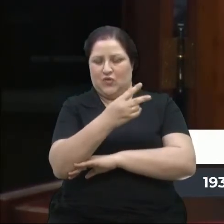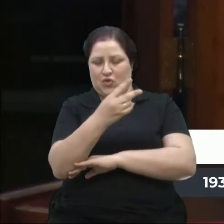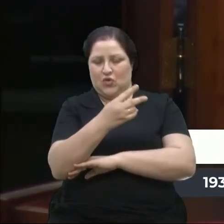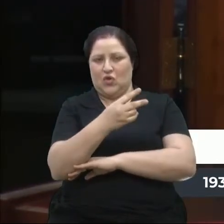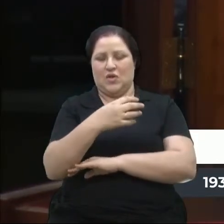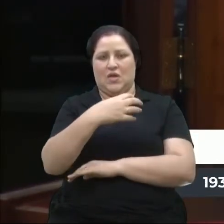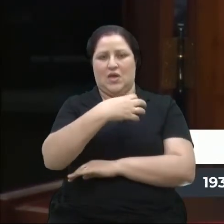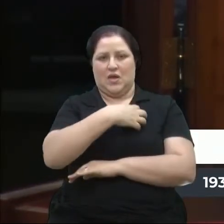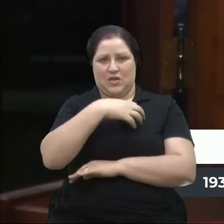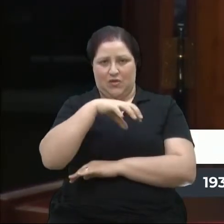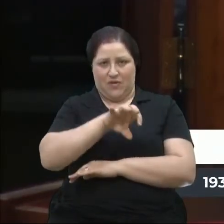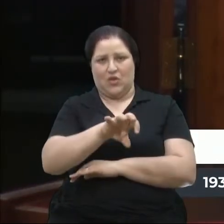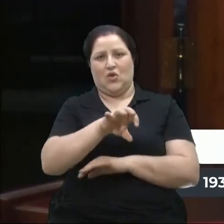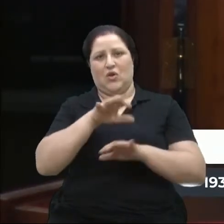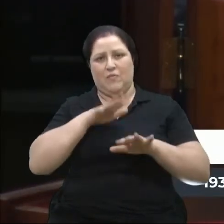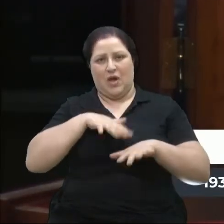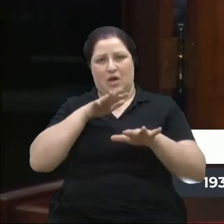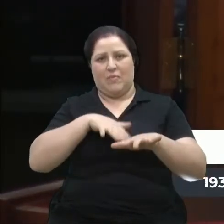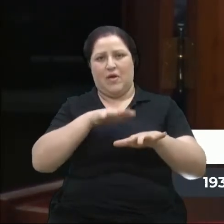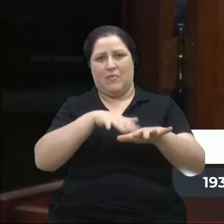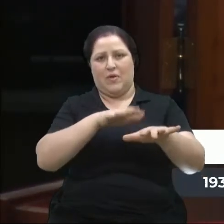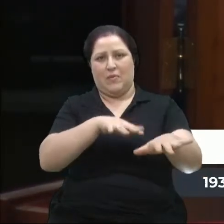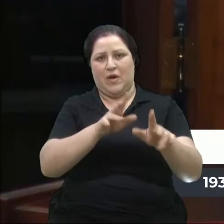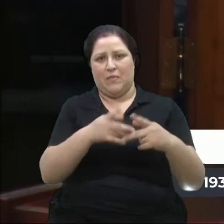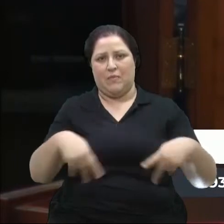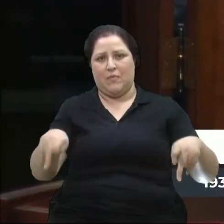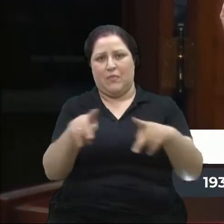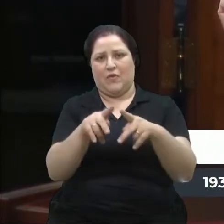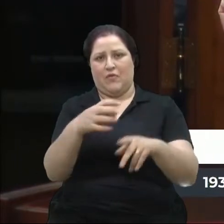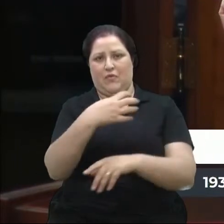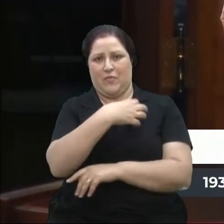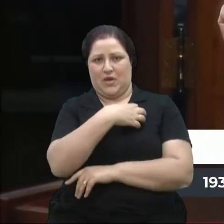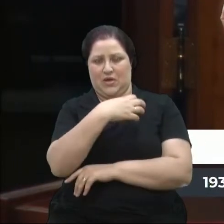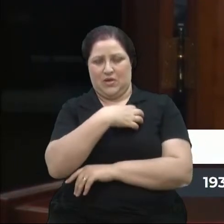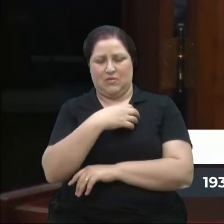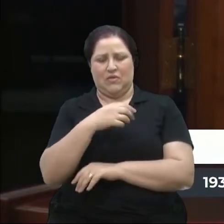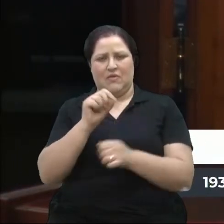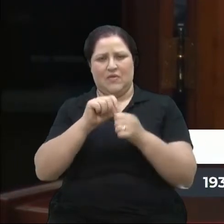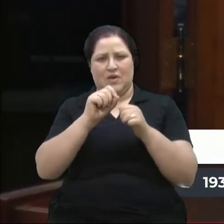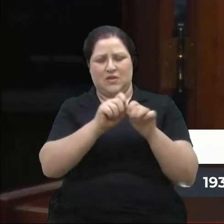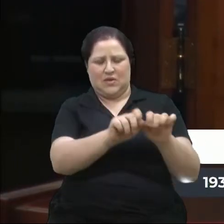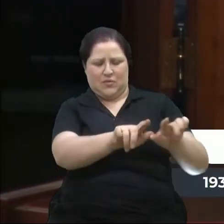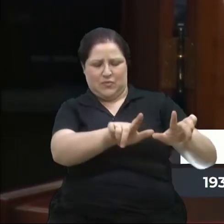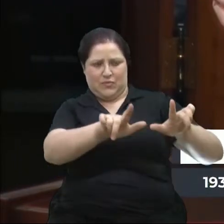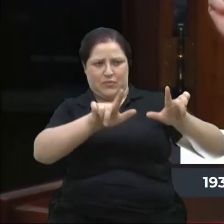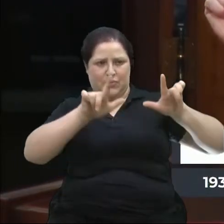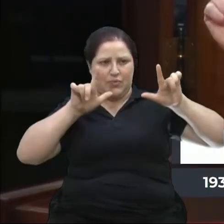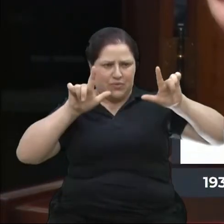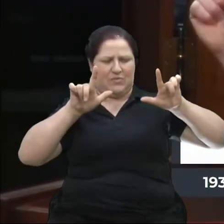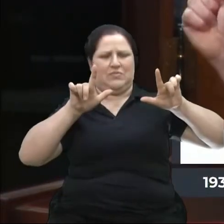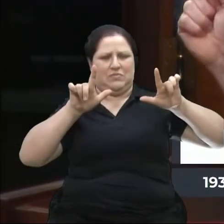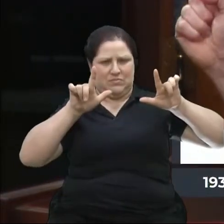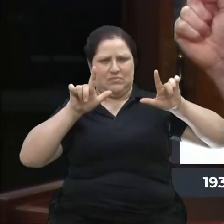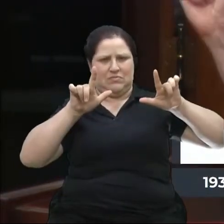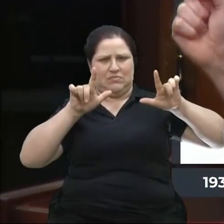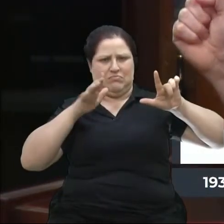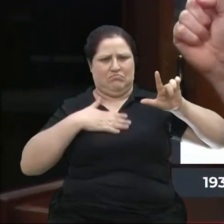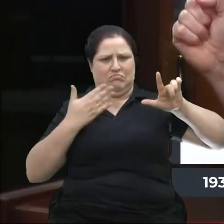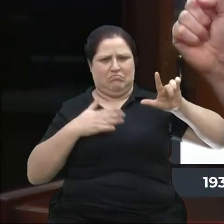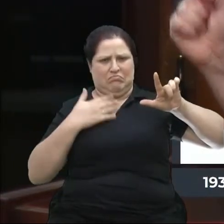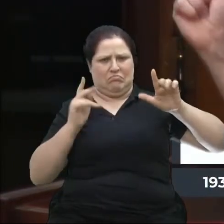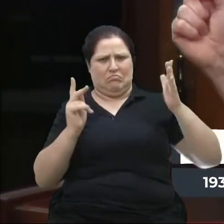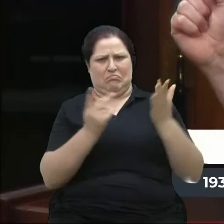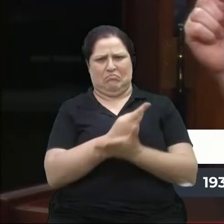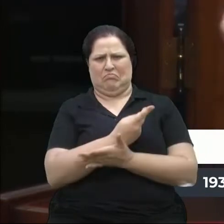em Salvador com o povo baiano. Que beleza. Aí a gente foi dar um zoom. Deram um zoom e... Oh! Oh! O